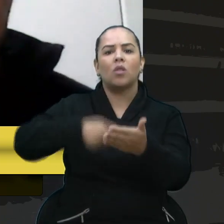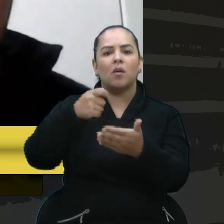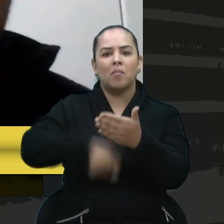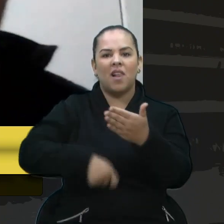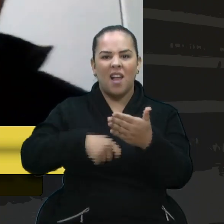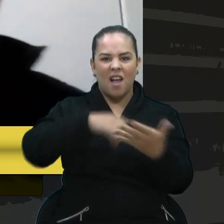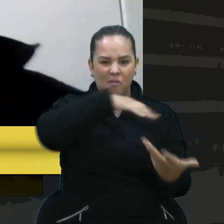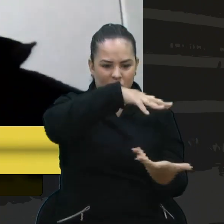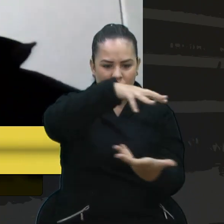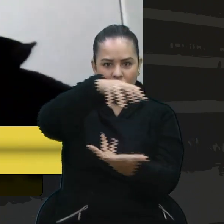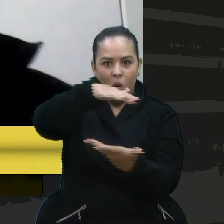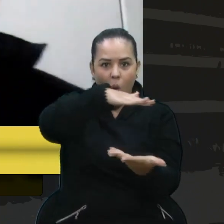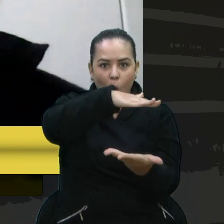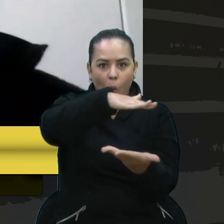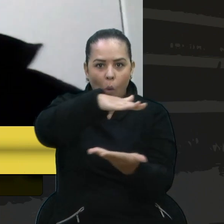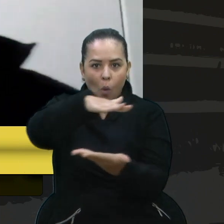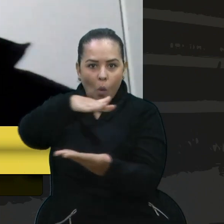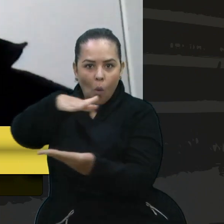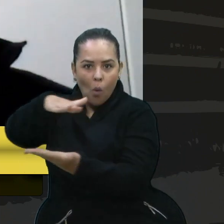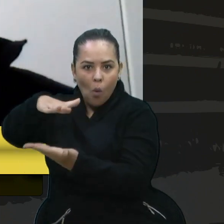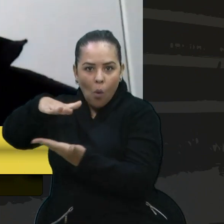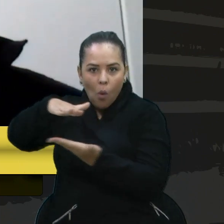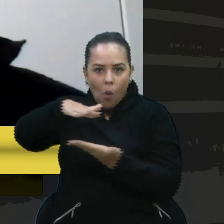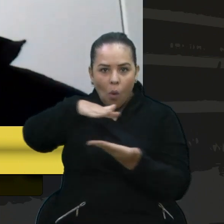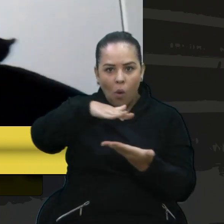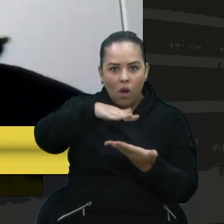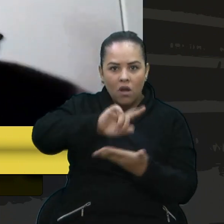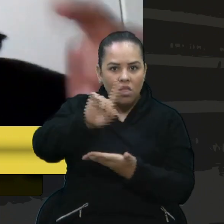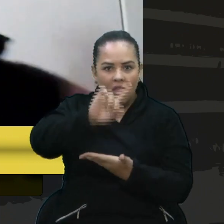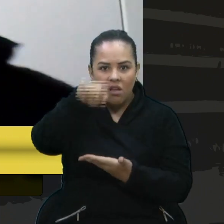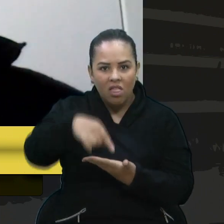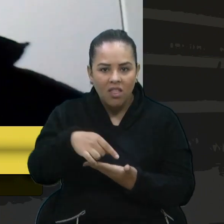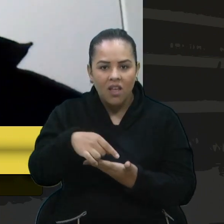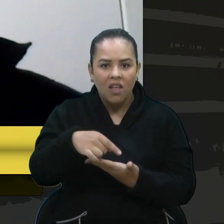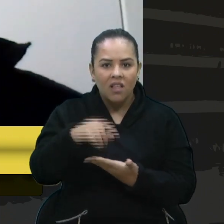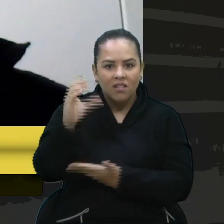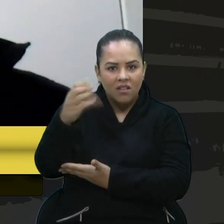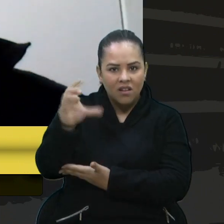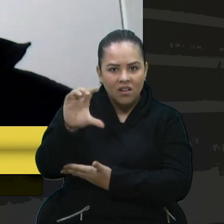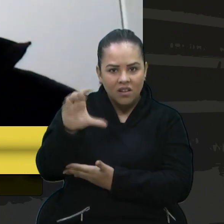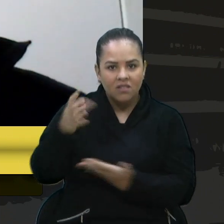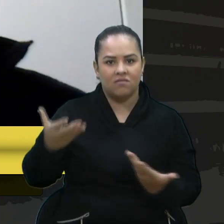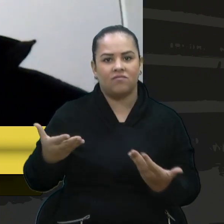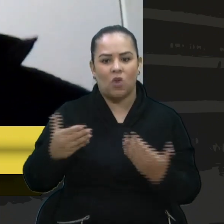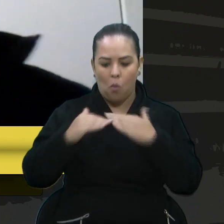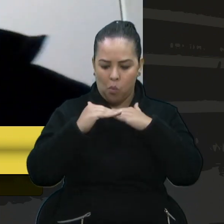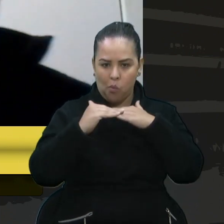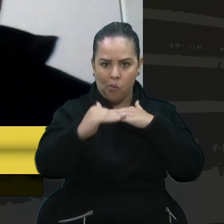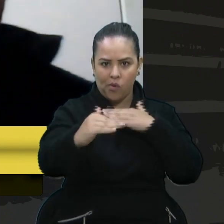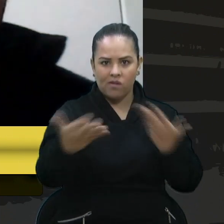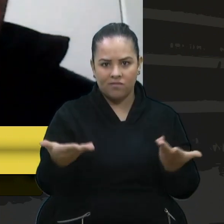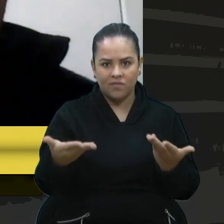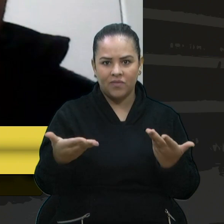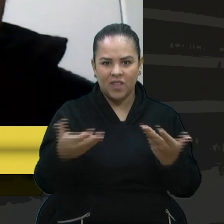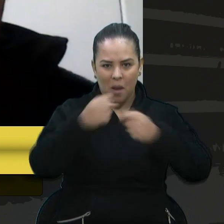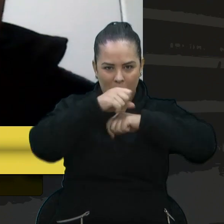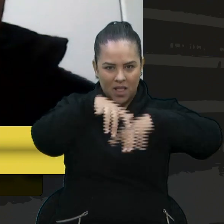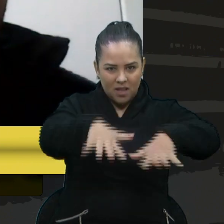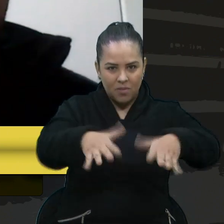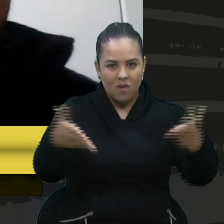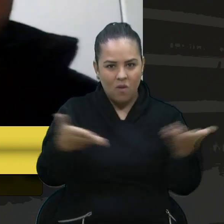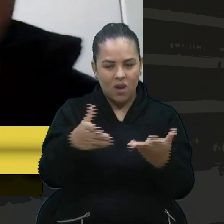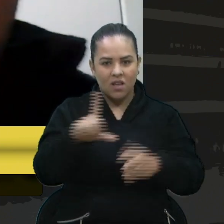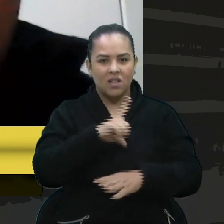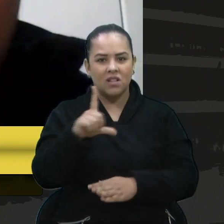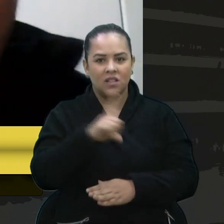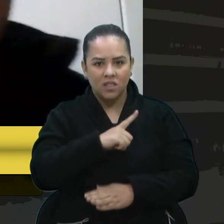ideias que são da anticiência, ou seja, num contexto de pandemia, aquilo que o Conselho Nacional determinou como